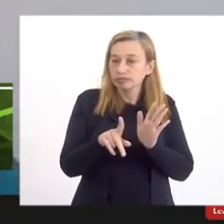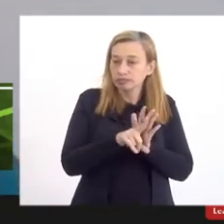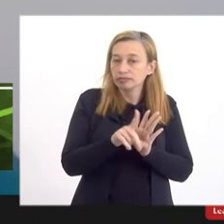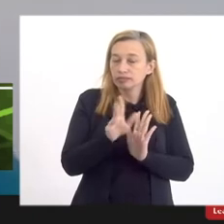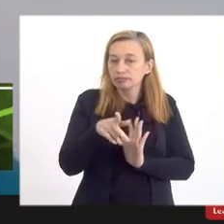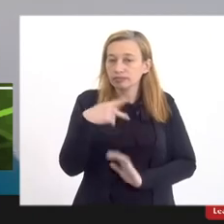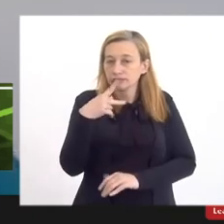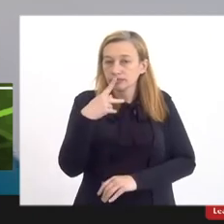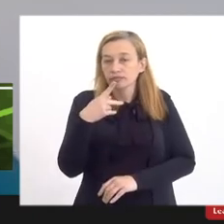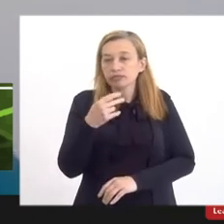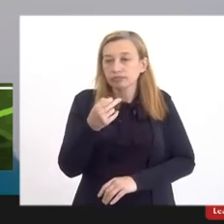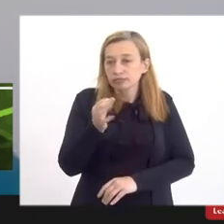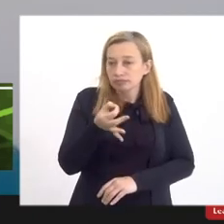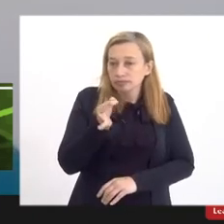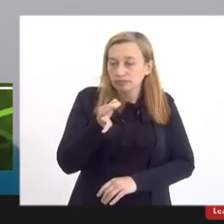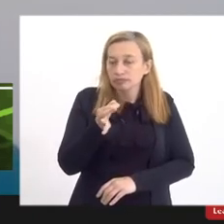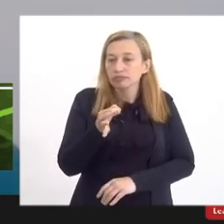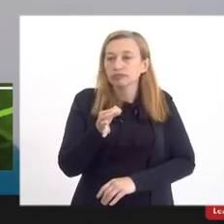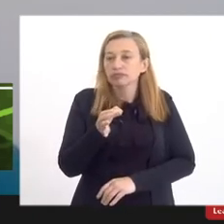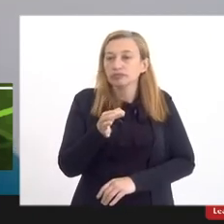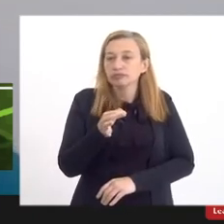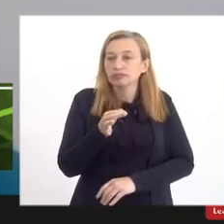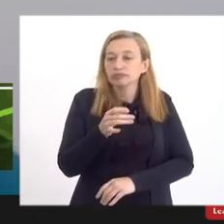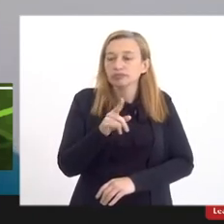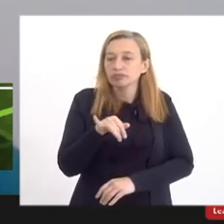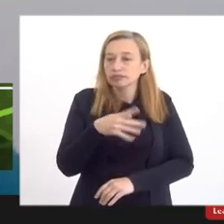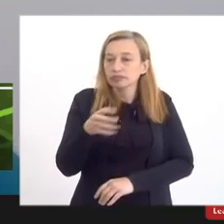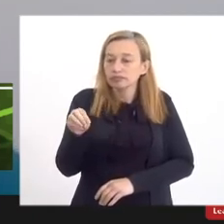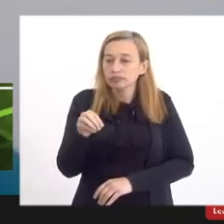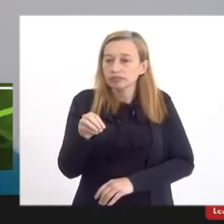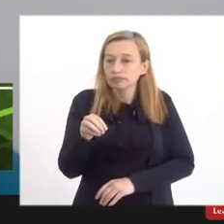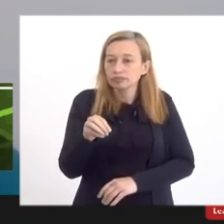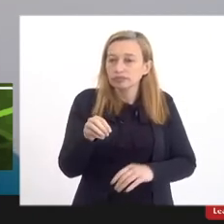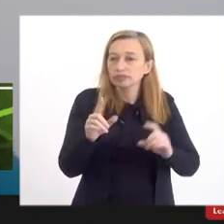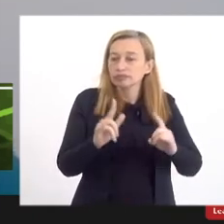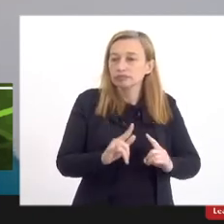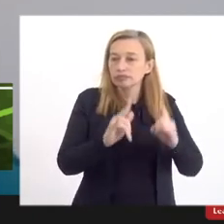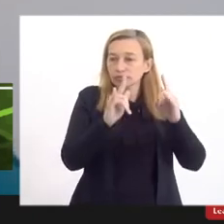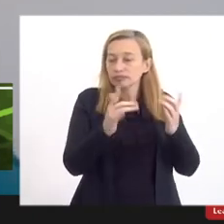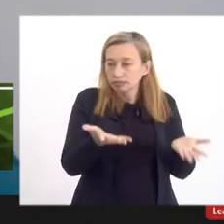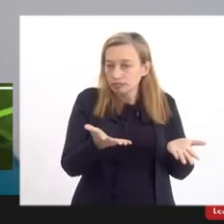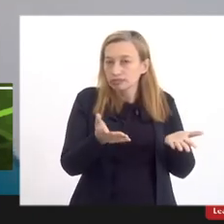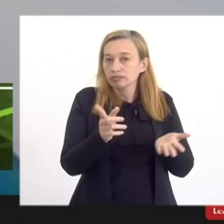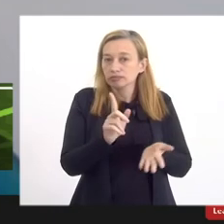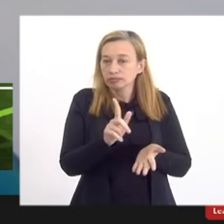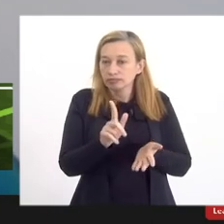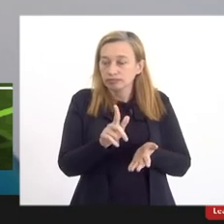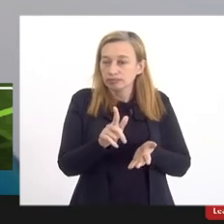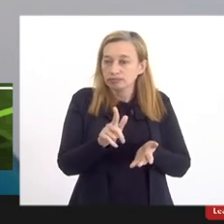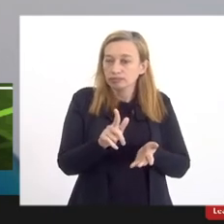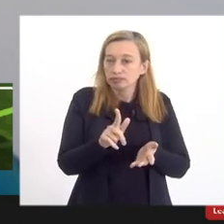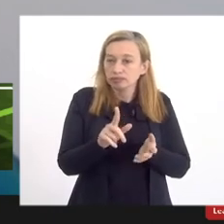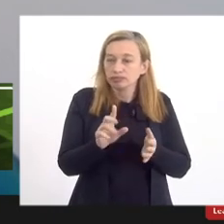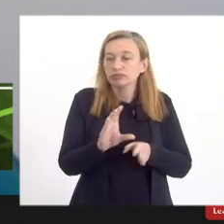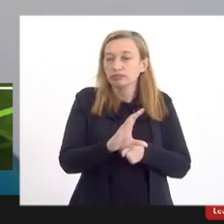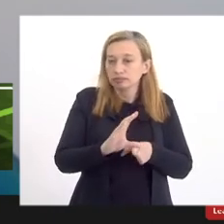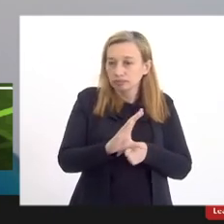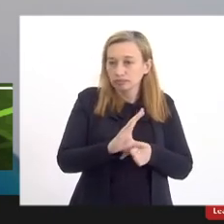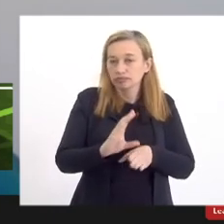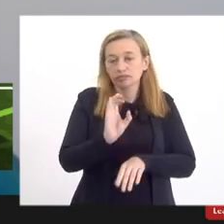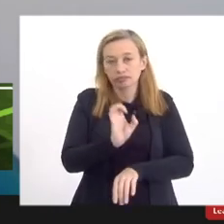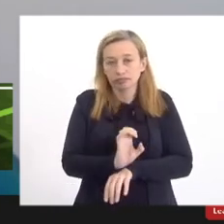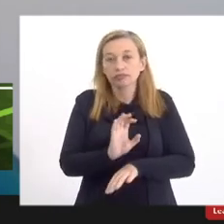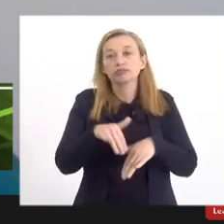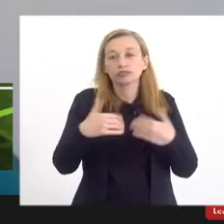pouco também da garantia da aquisição da sede e isso vai estar no horizonte do Conselho Estadual